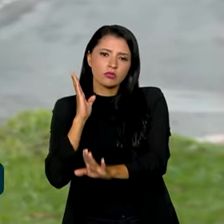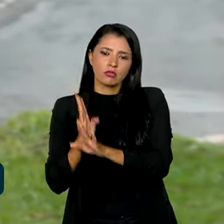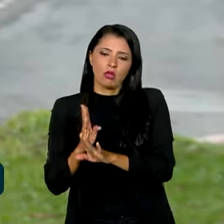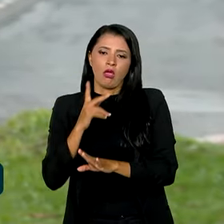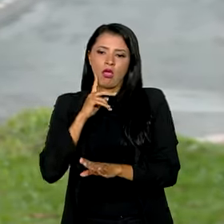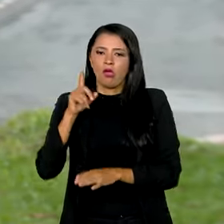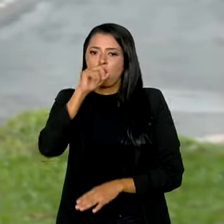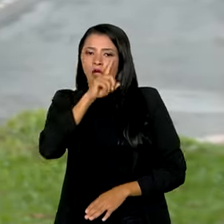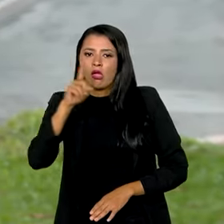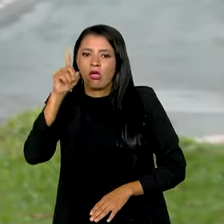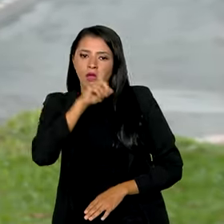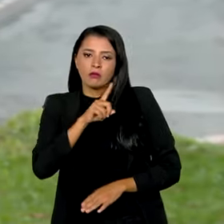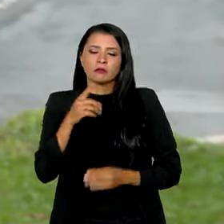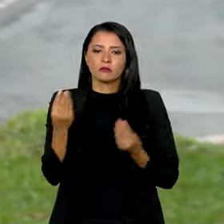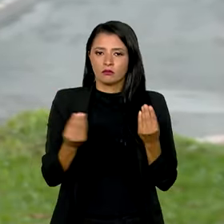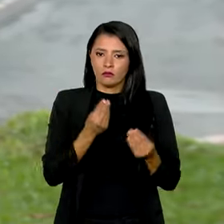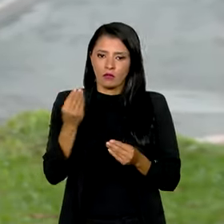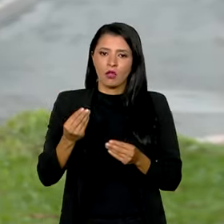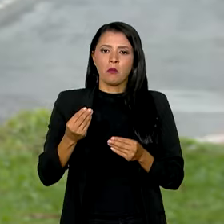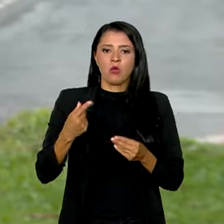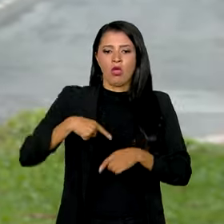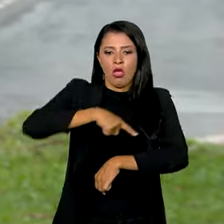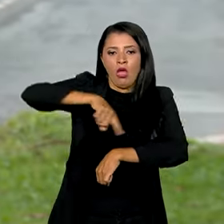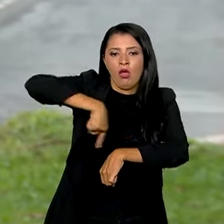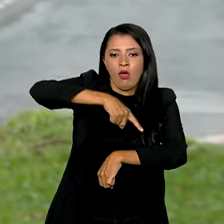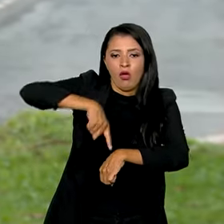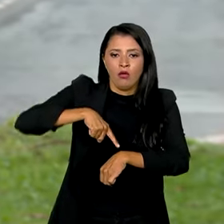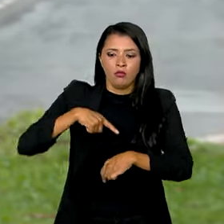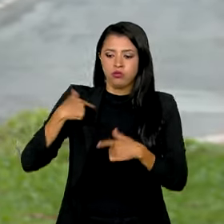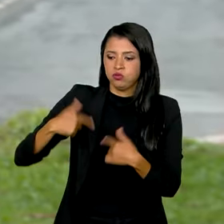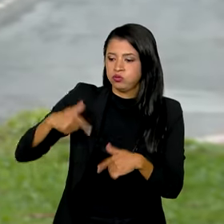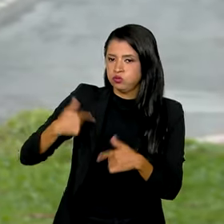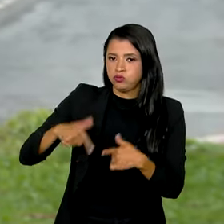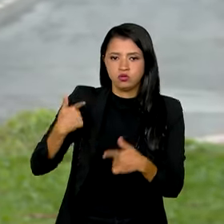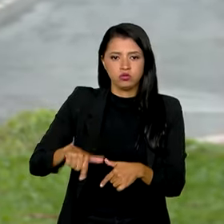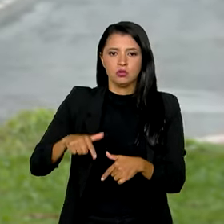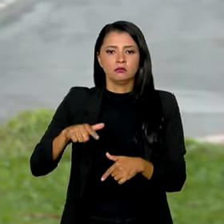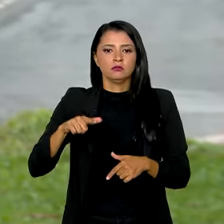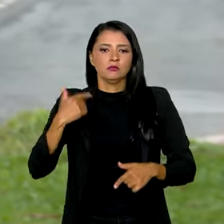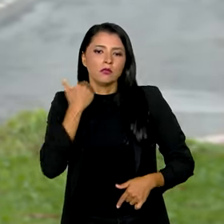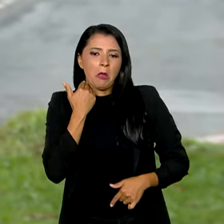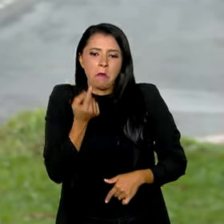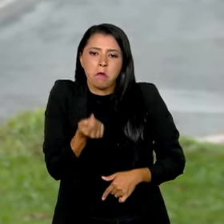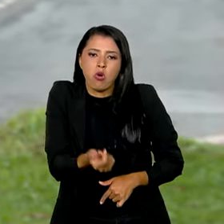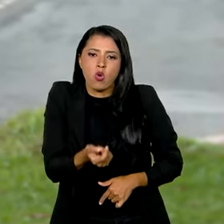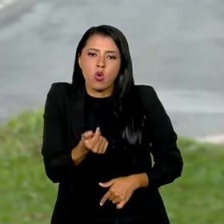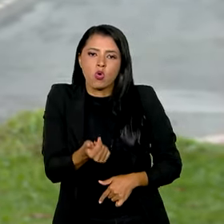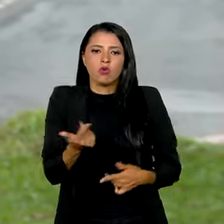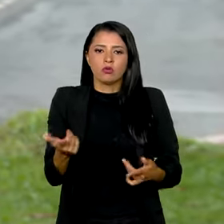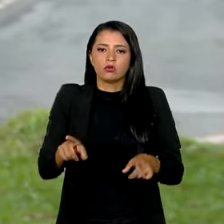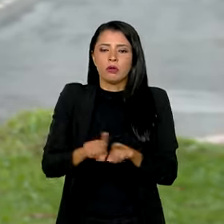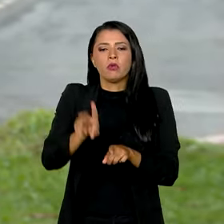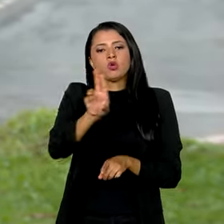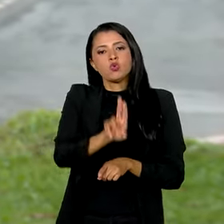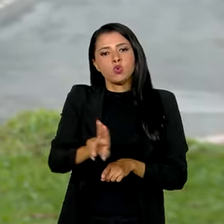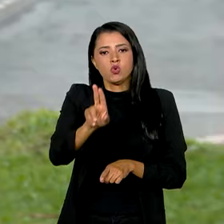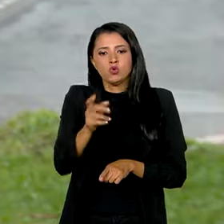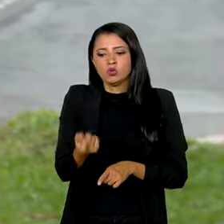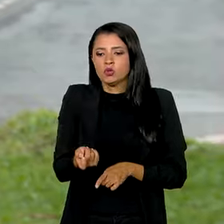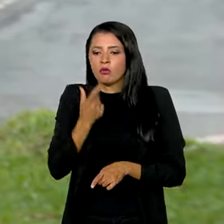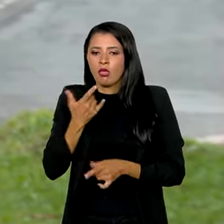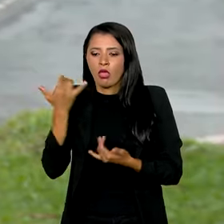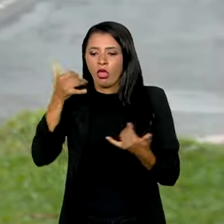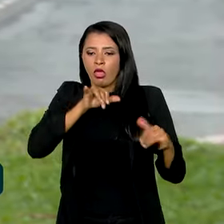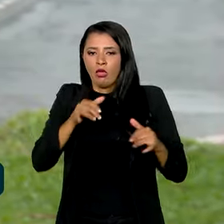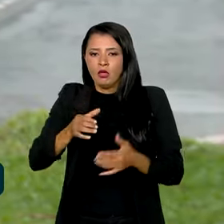irregularidades como jornadas excessivas de trabalho, descanso insuficiente e o uso de substâncias